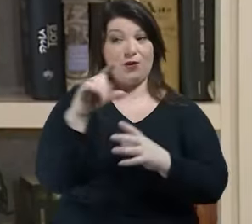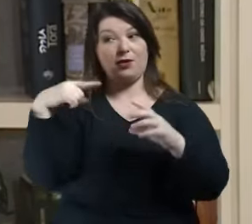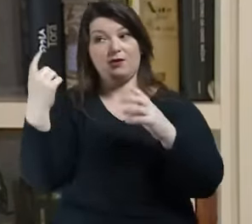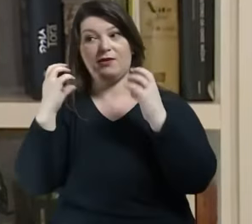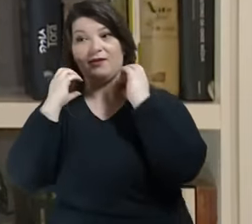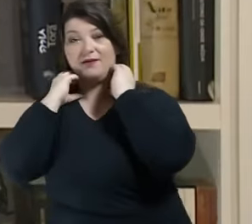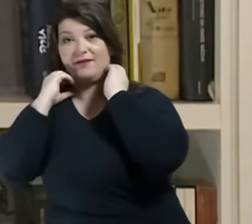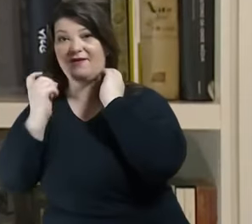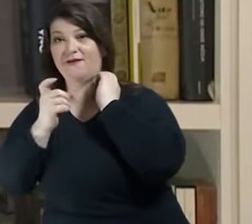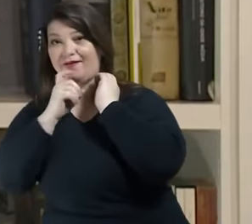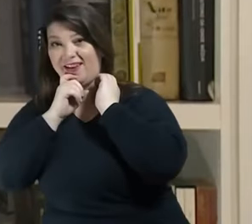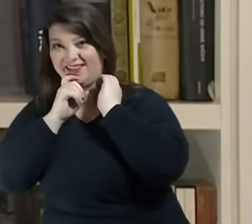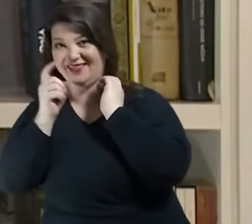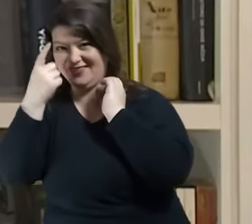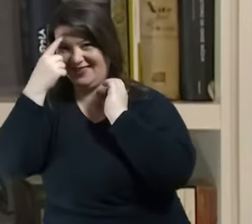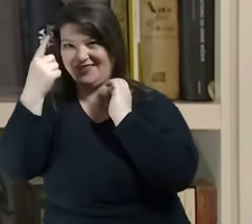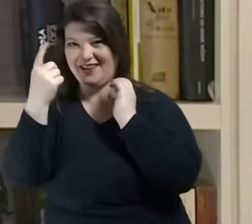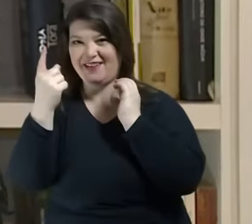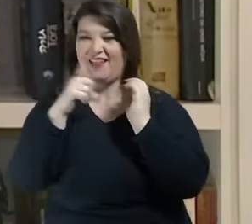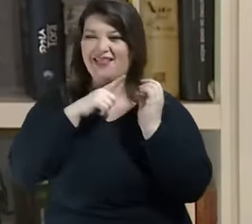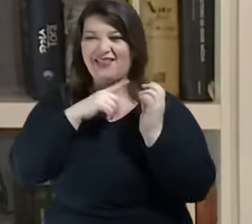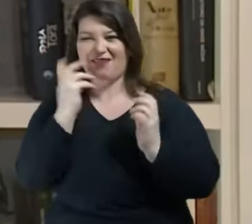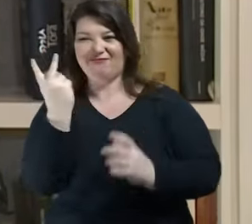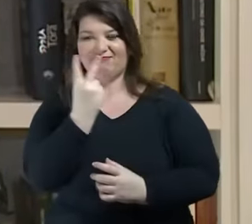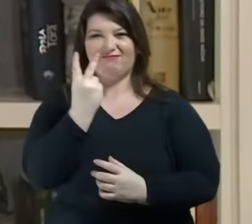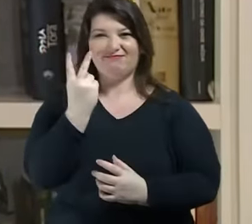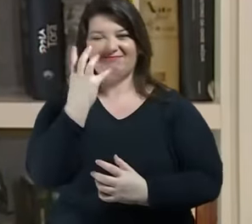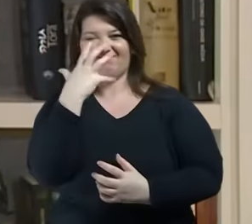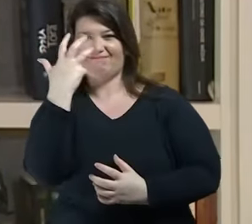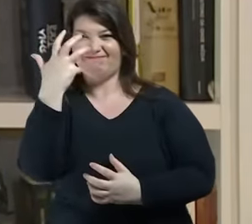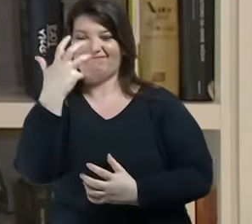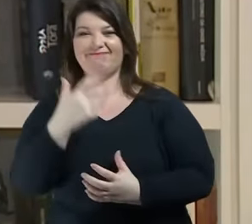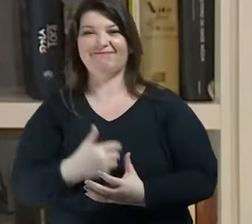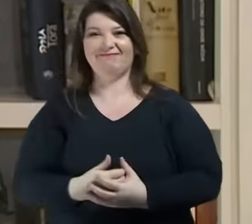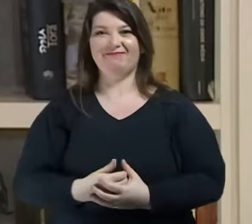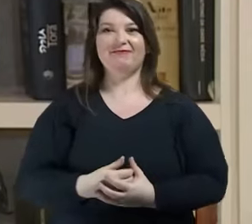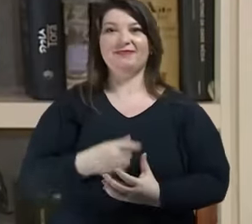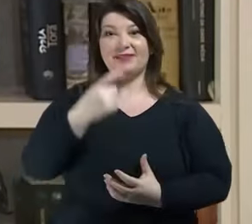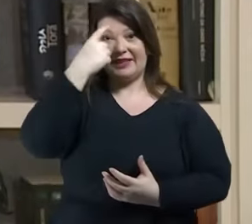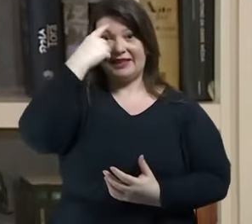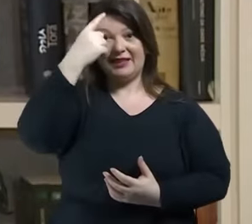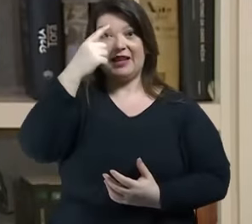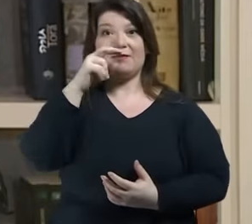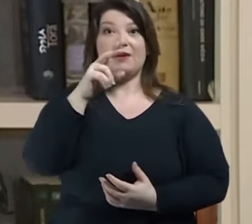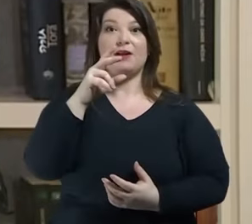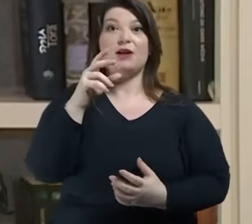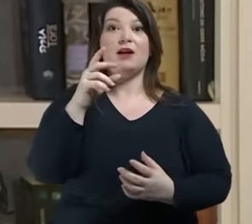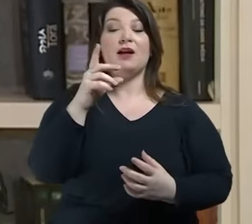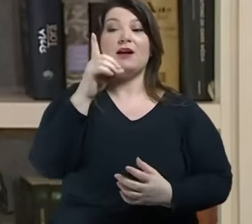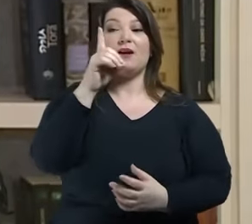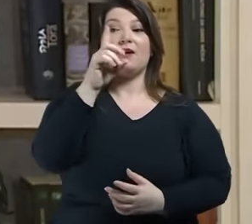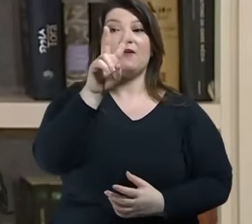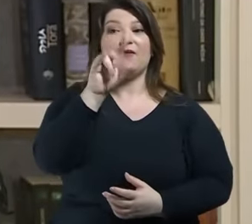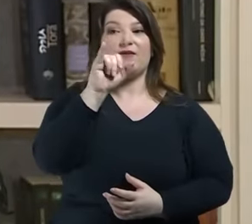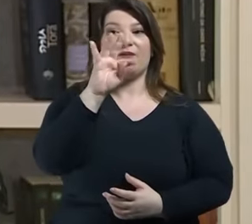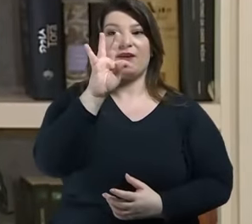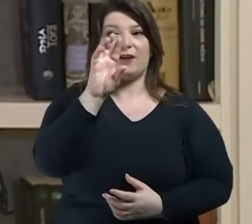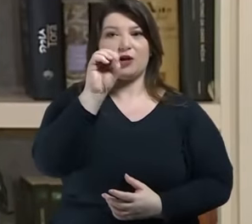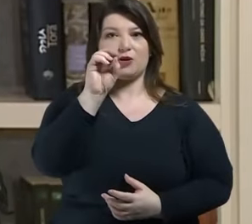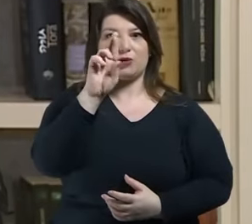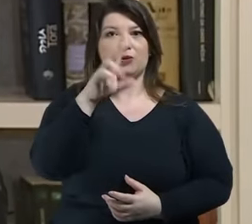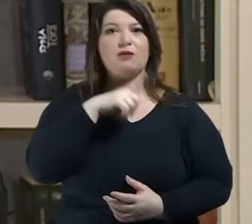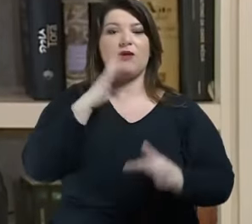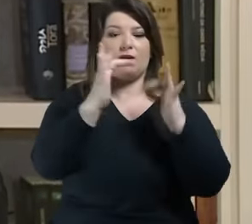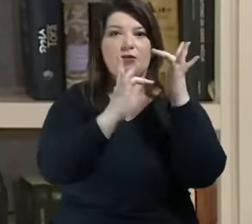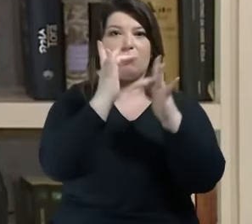cause danos ao outro mesmo que o doutor Vitor tenha sua noiva assassinada eles não conseguem se afastar porque ambos estão